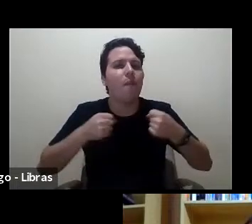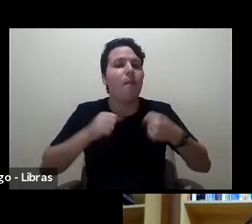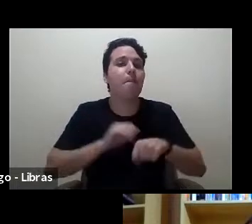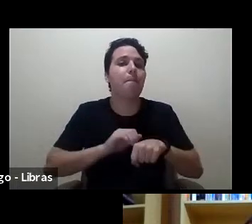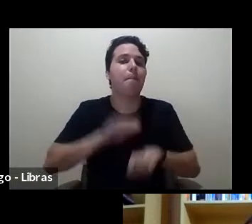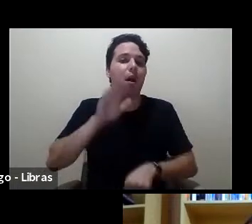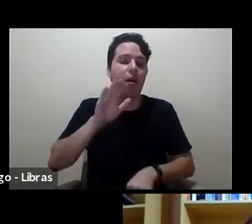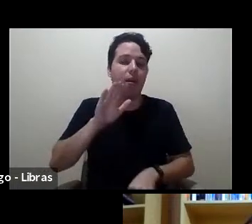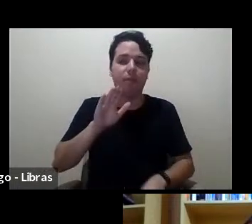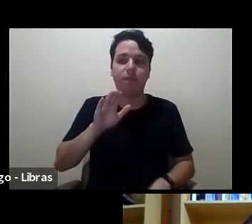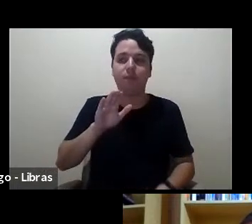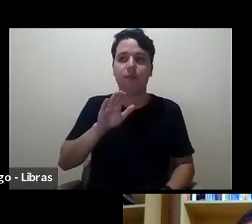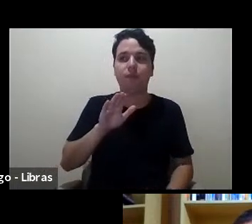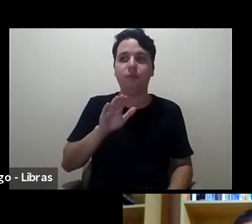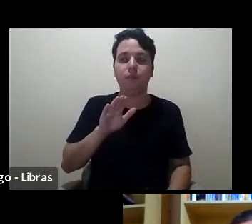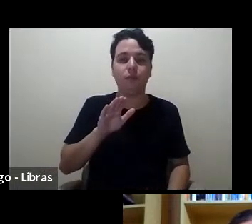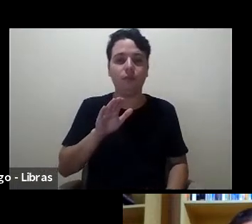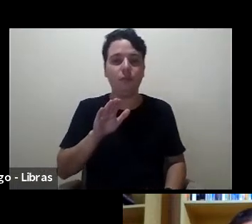dos